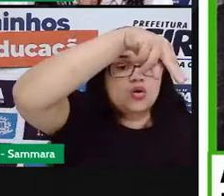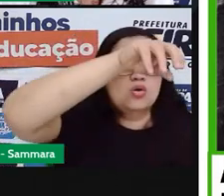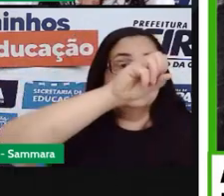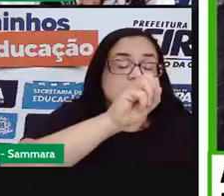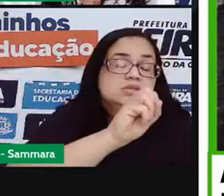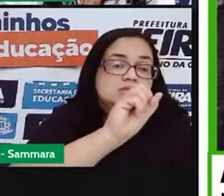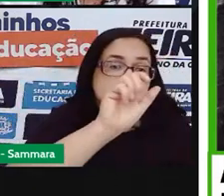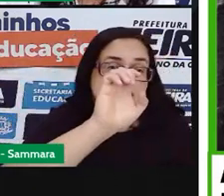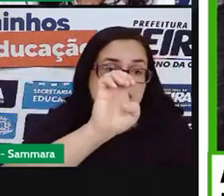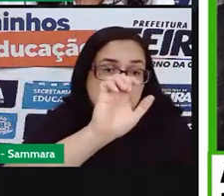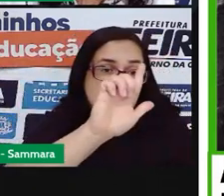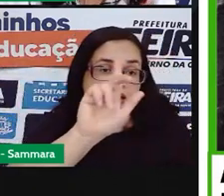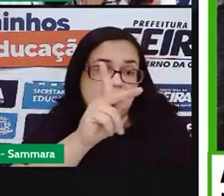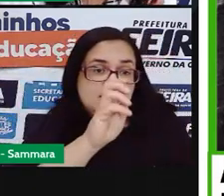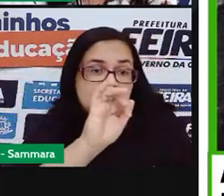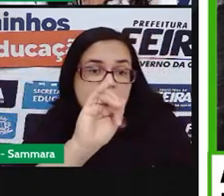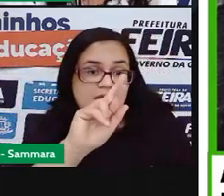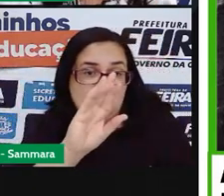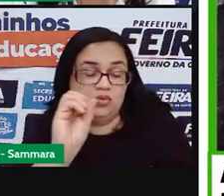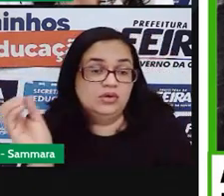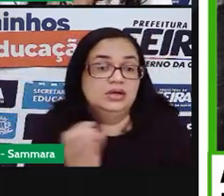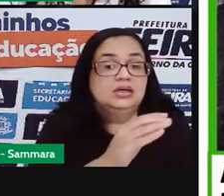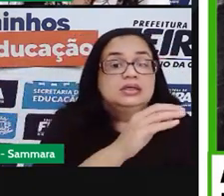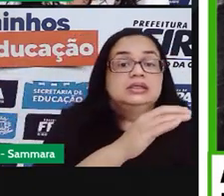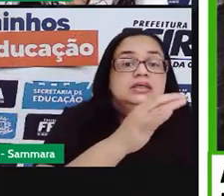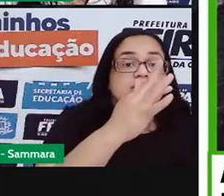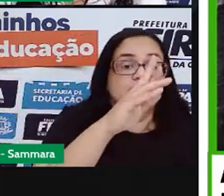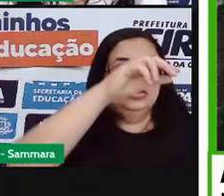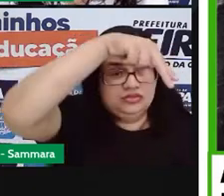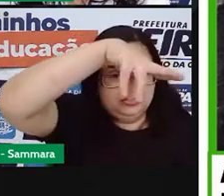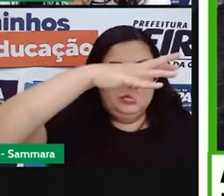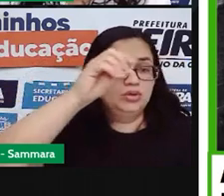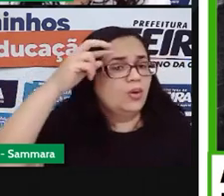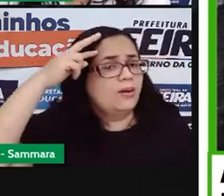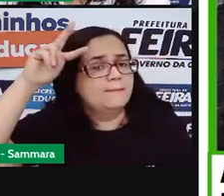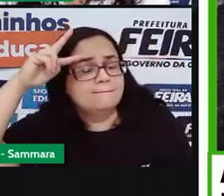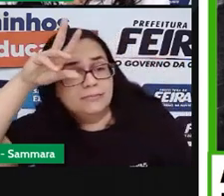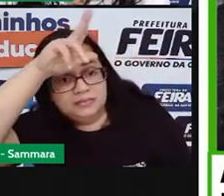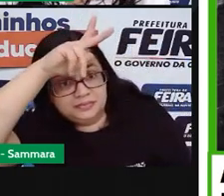tirei da fonte do Memorial de Feira.